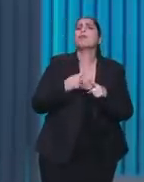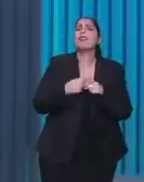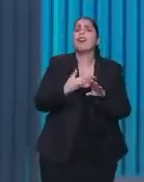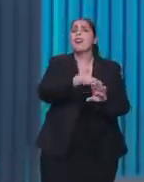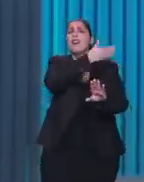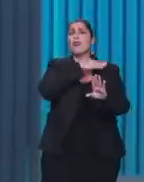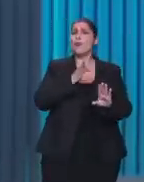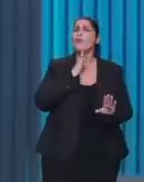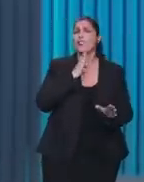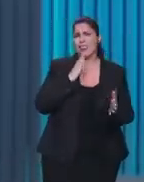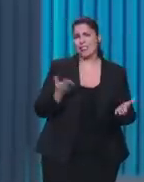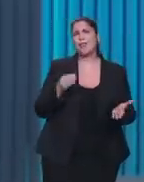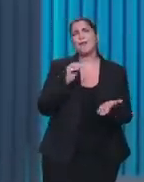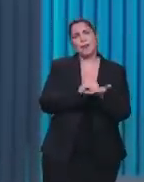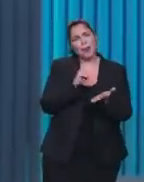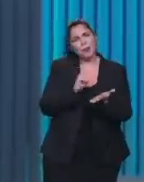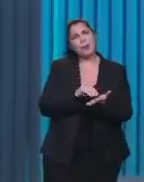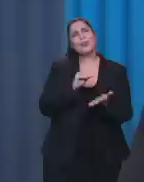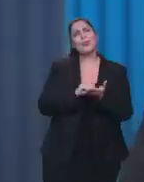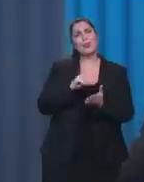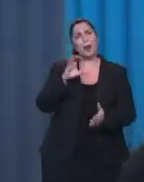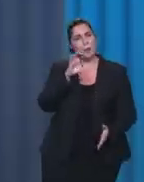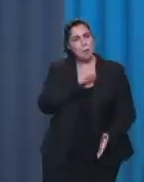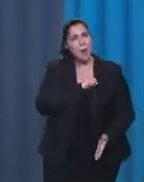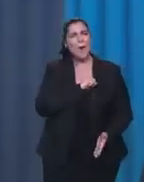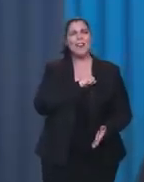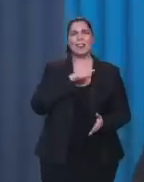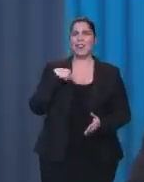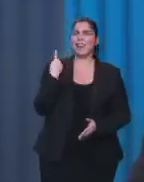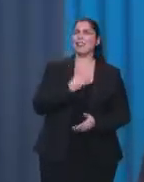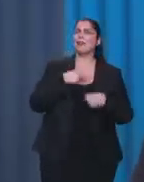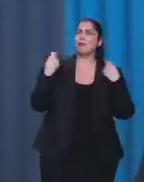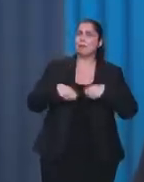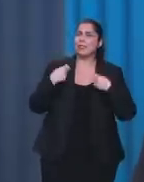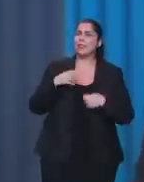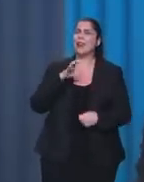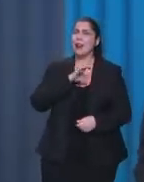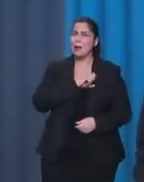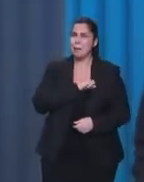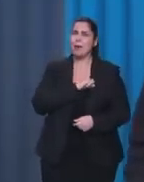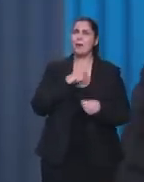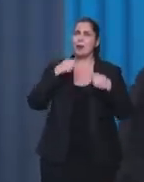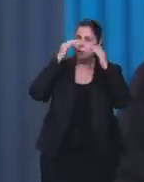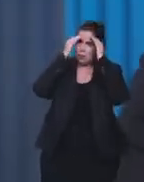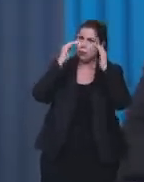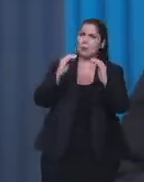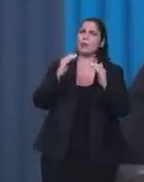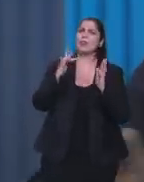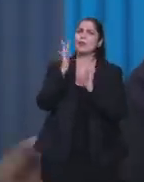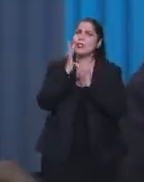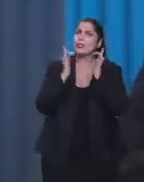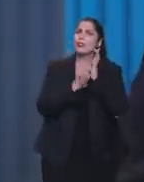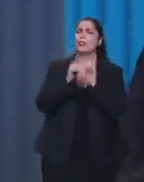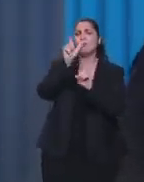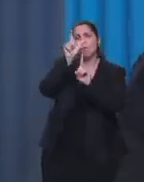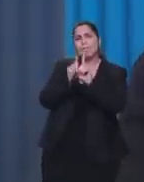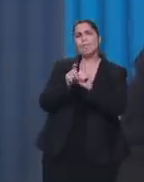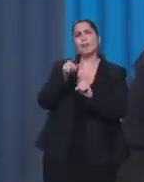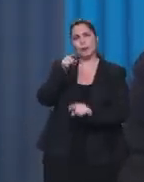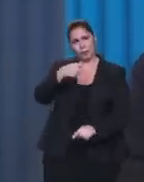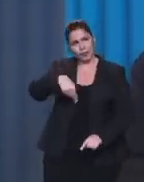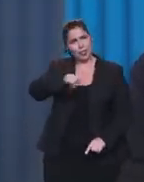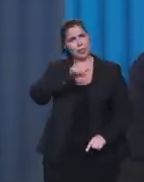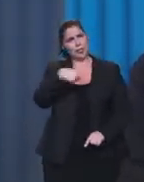falta amor? Falta amor, nós precisamos amar, nós precisamos seguir a Jesus de Nazaré. Todo mundo aqui se diz cristão,